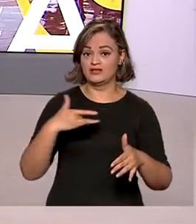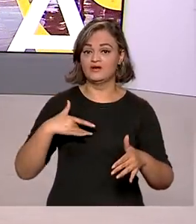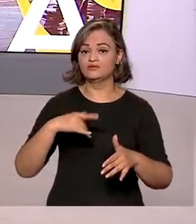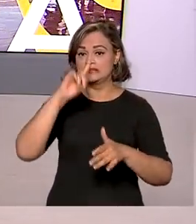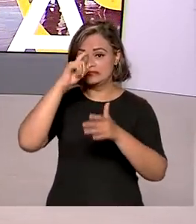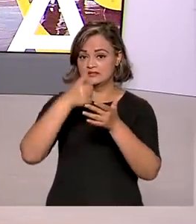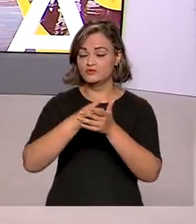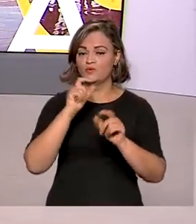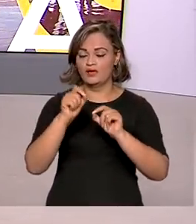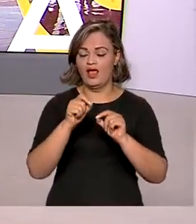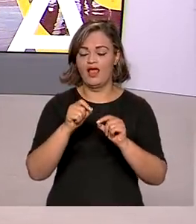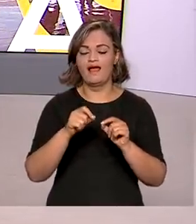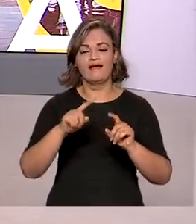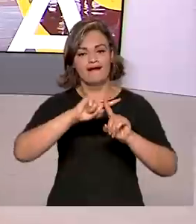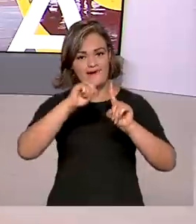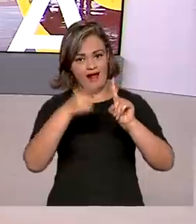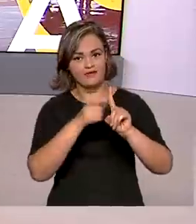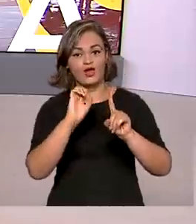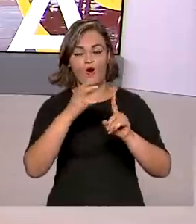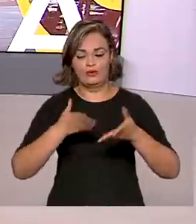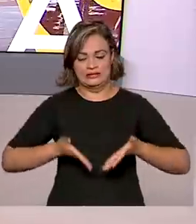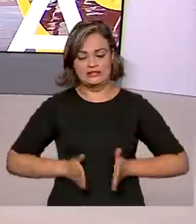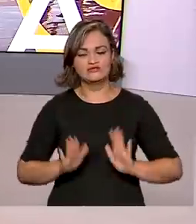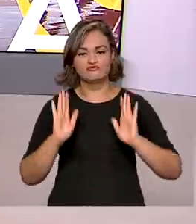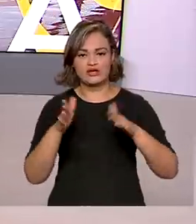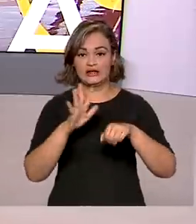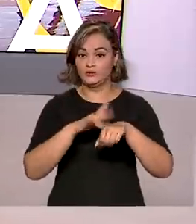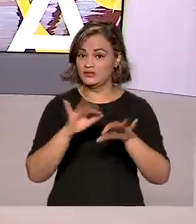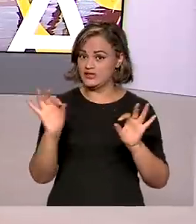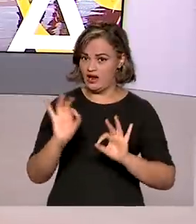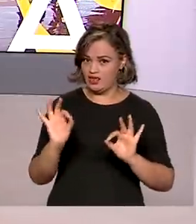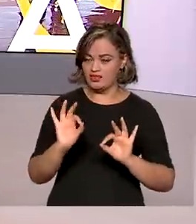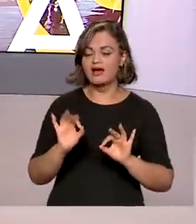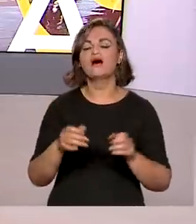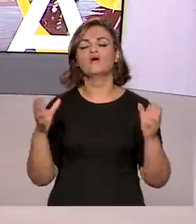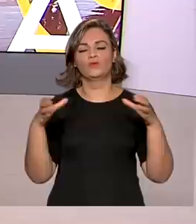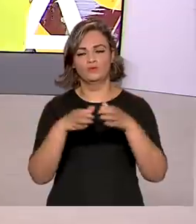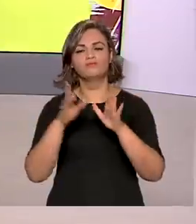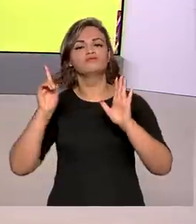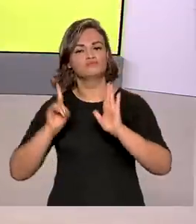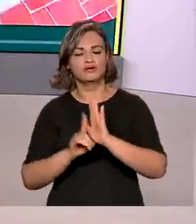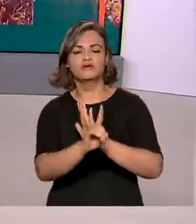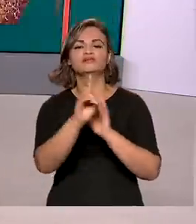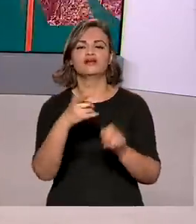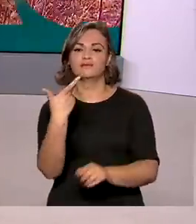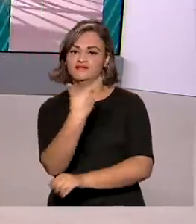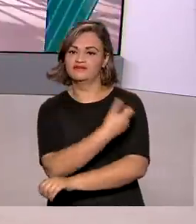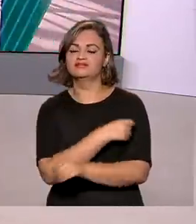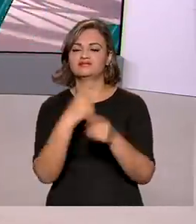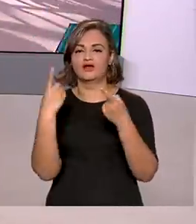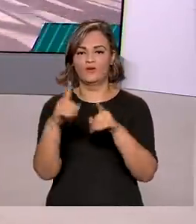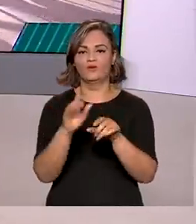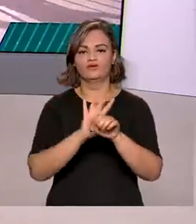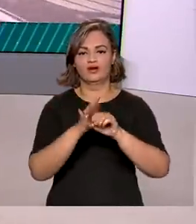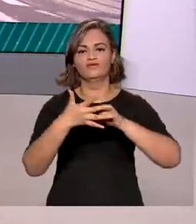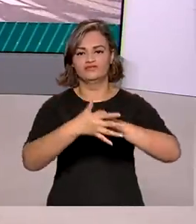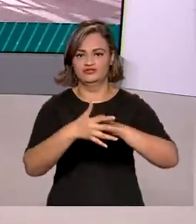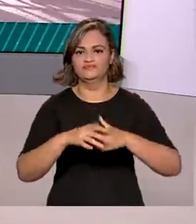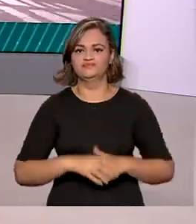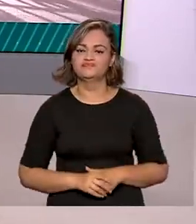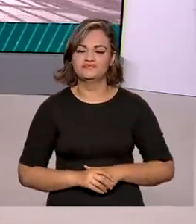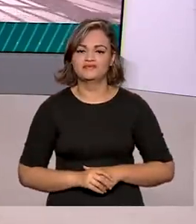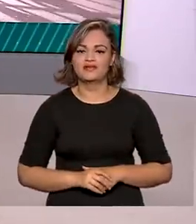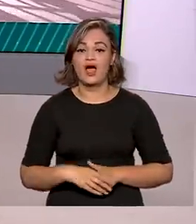definiu que grávidas e puérperas sem comorbidades voltam ao grupo prioritário para receber a vacina contra a covid-19.